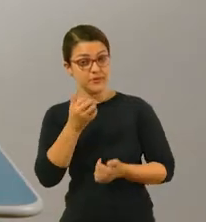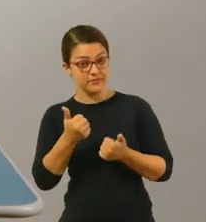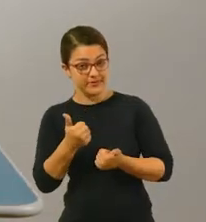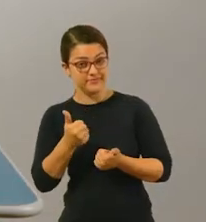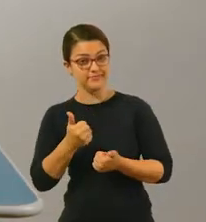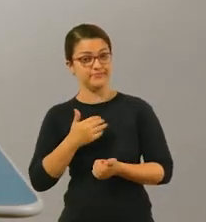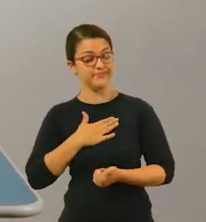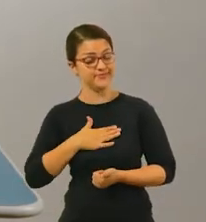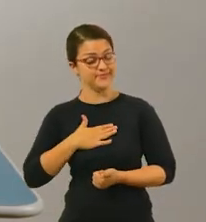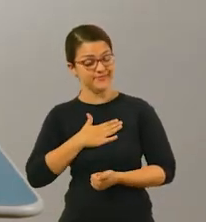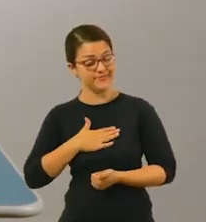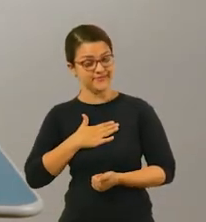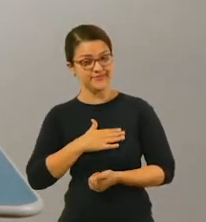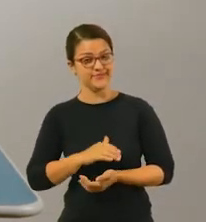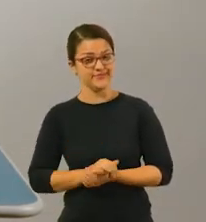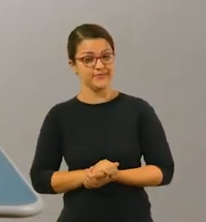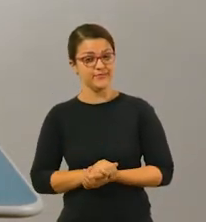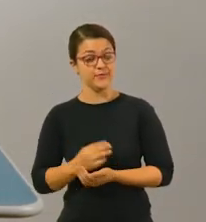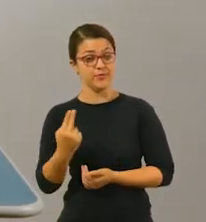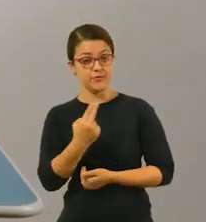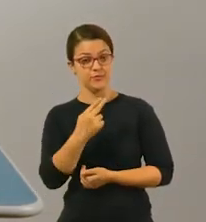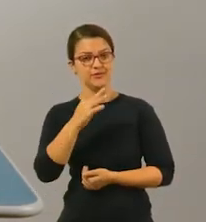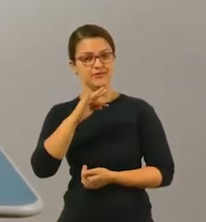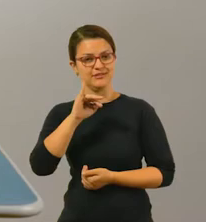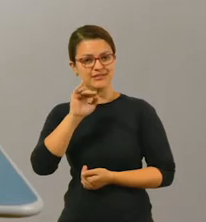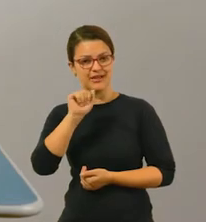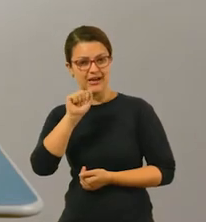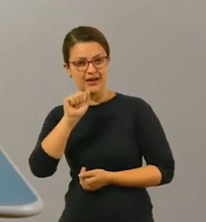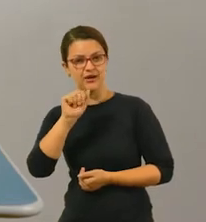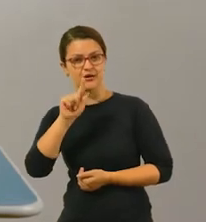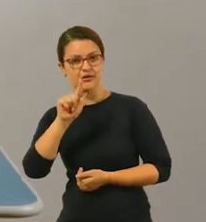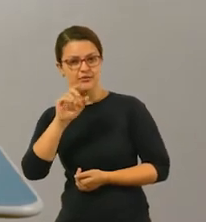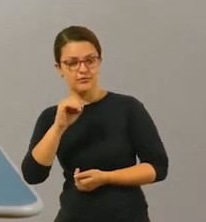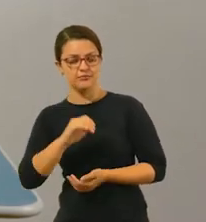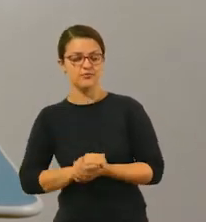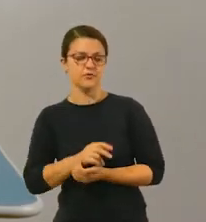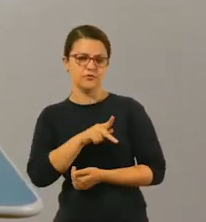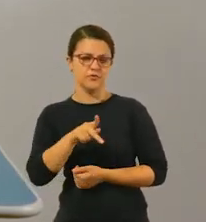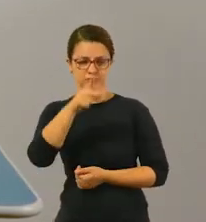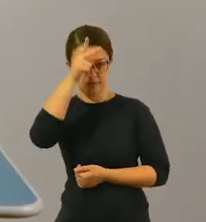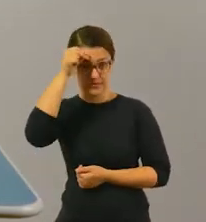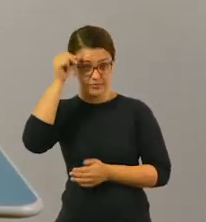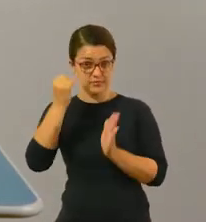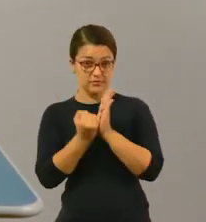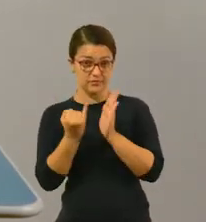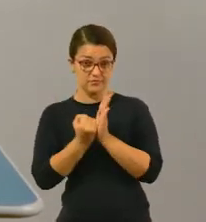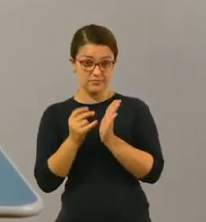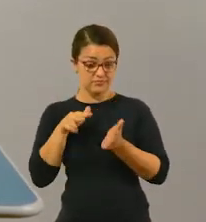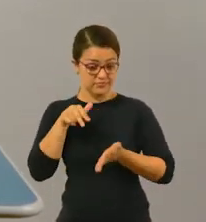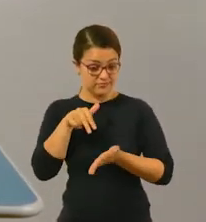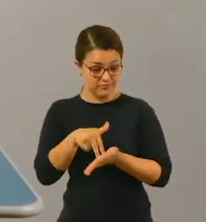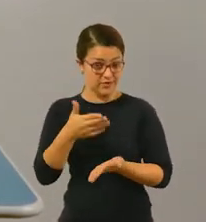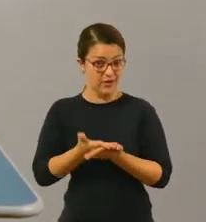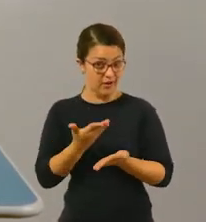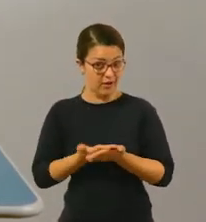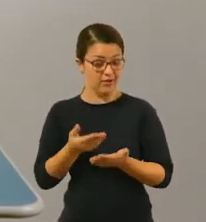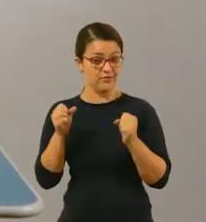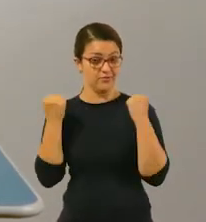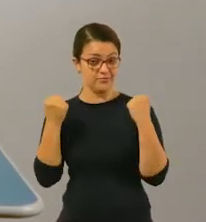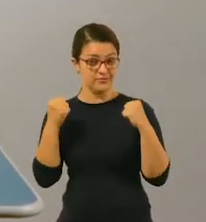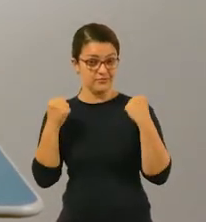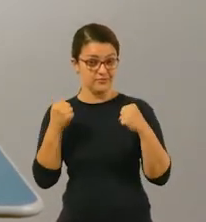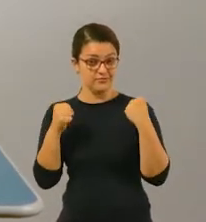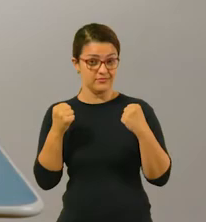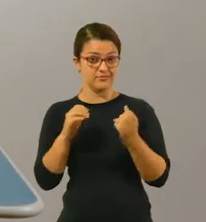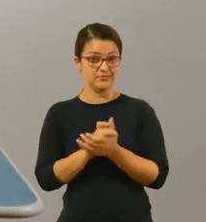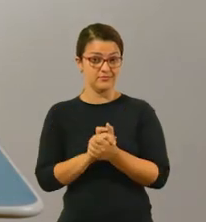Oi pessoal, tudo bem? Muito prazer, sou o professor Thiago Mancini, do aula na Rede Municipal de Itapevi. Estamos aqui mais uma vez para mais uma aula